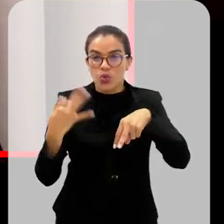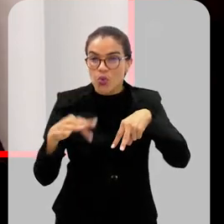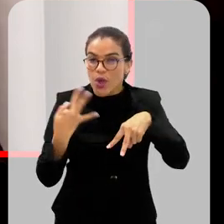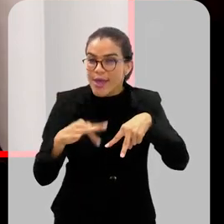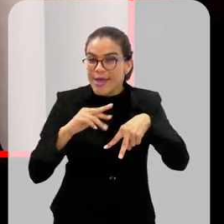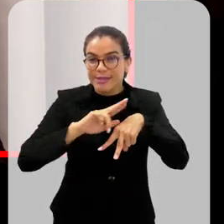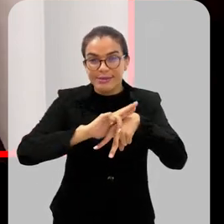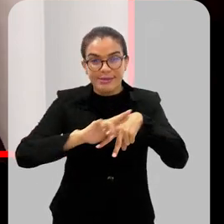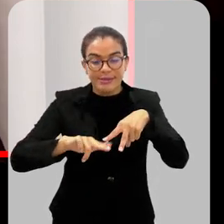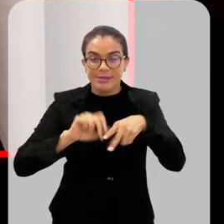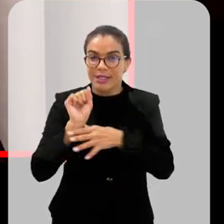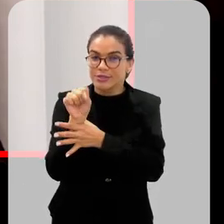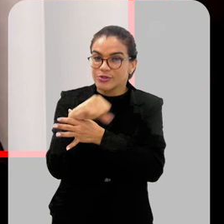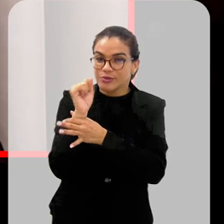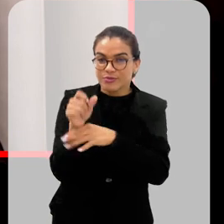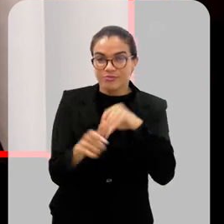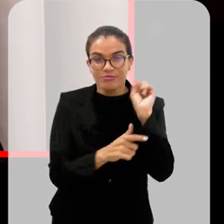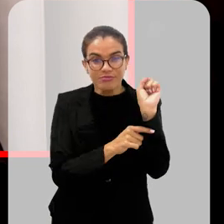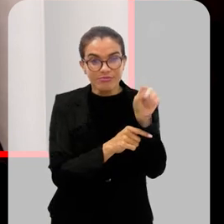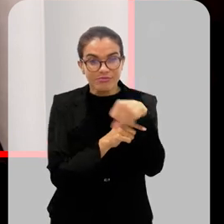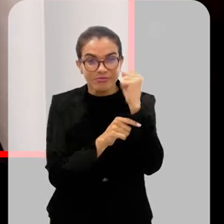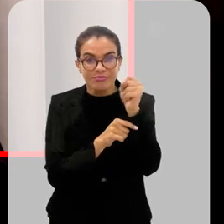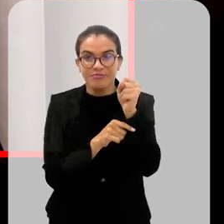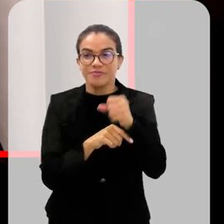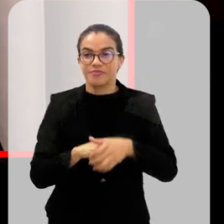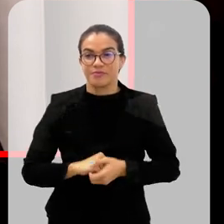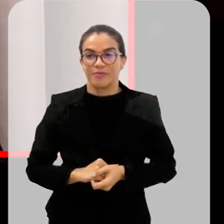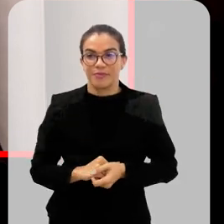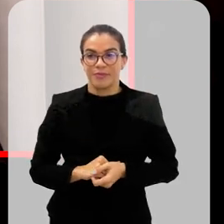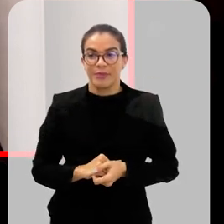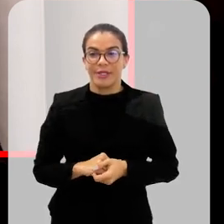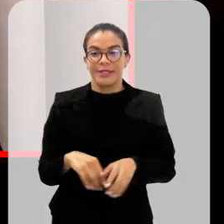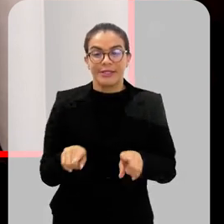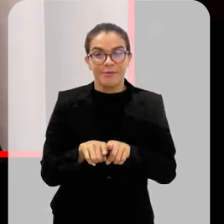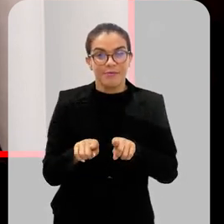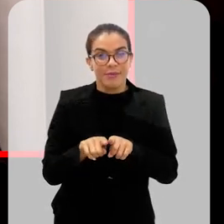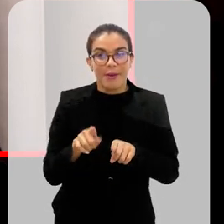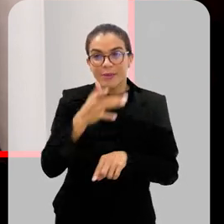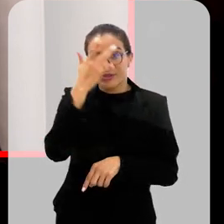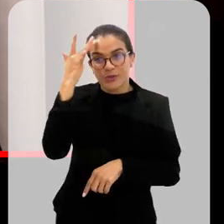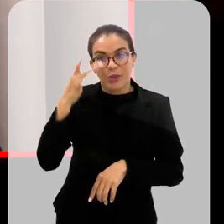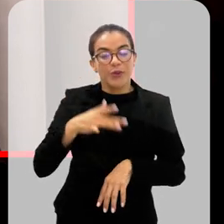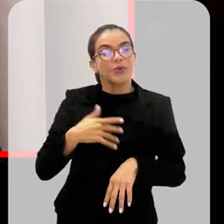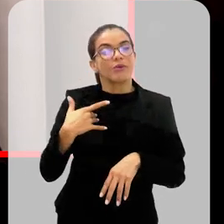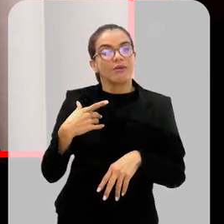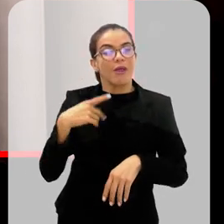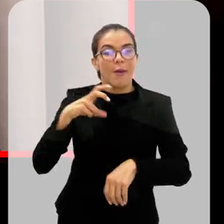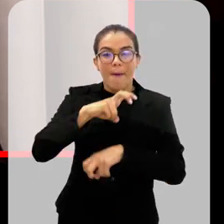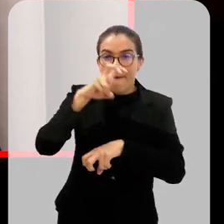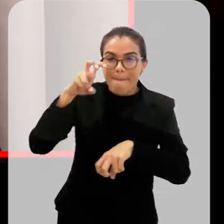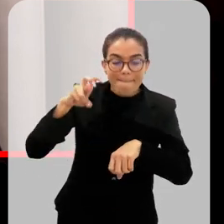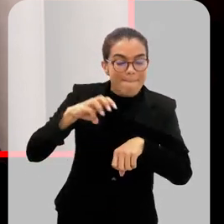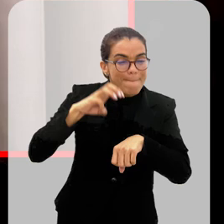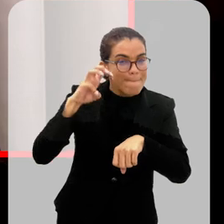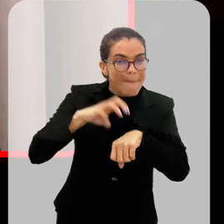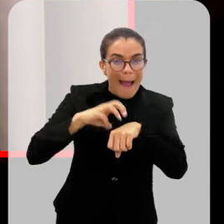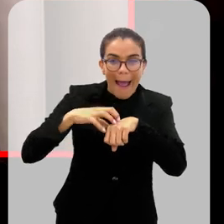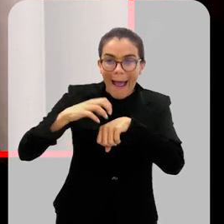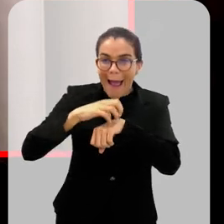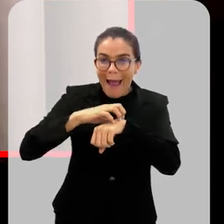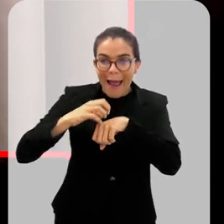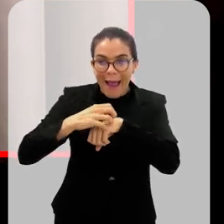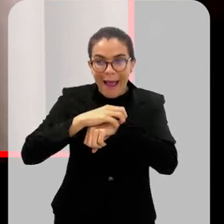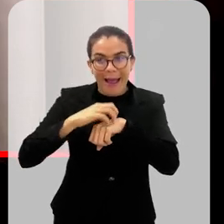prévia. Então, a gente, ao pegar uma doença como a chikungunya, gente está sujeito não só à fase aguda,